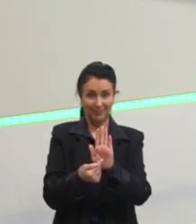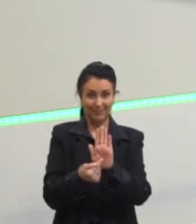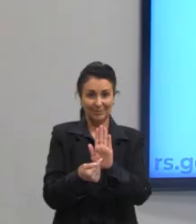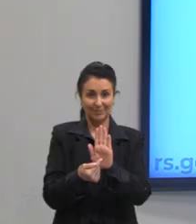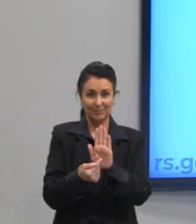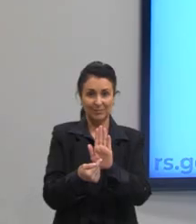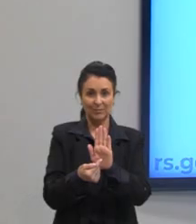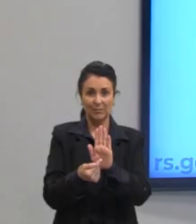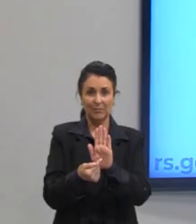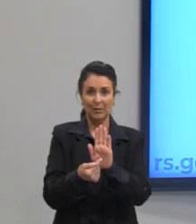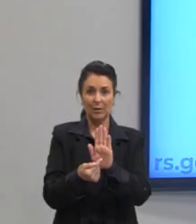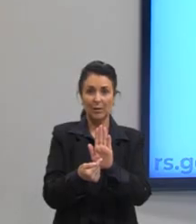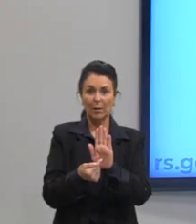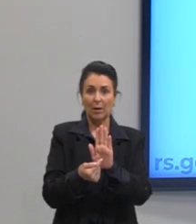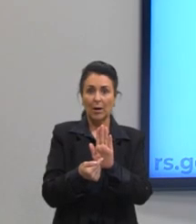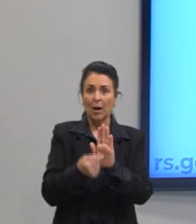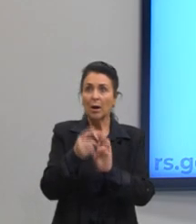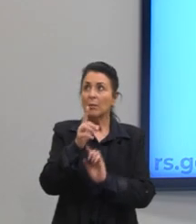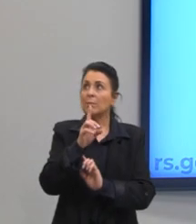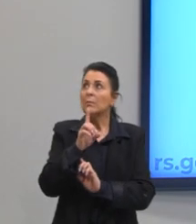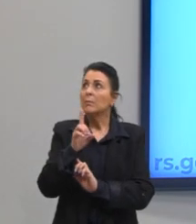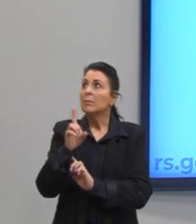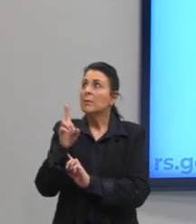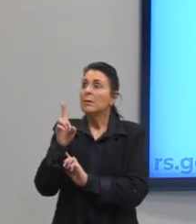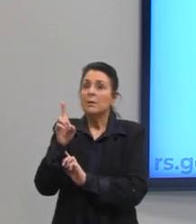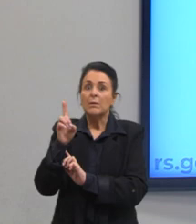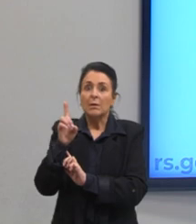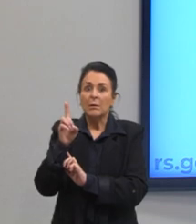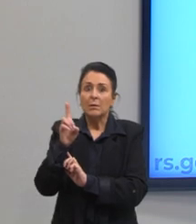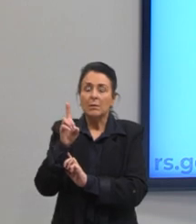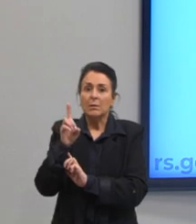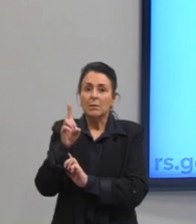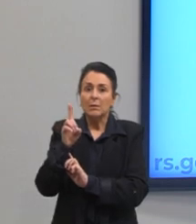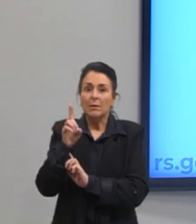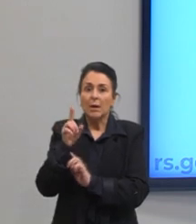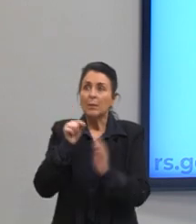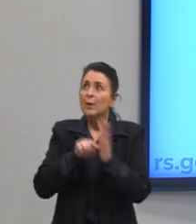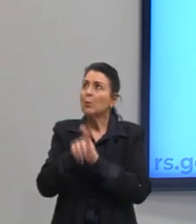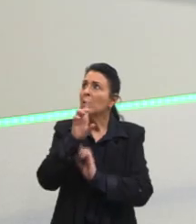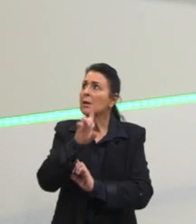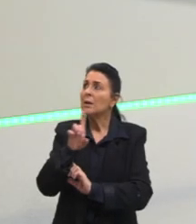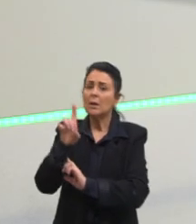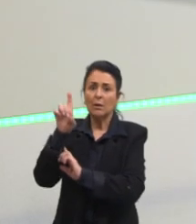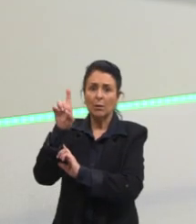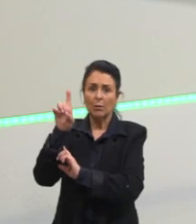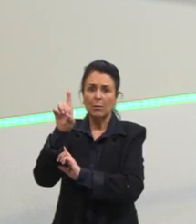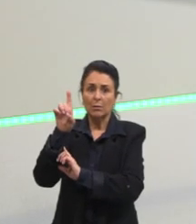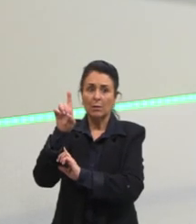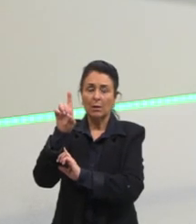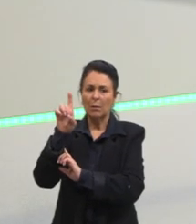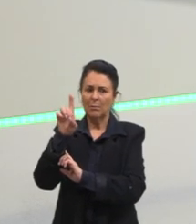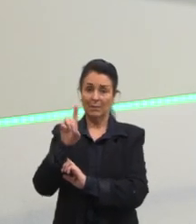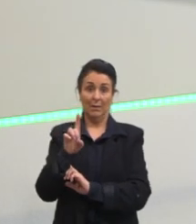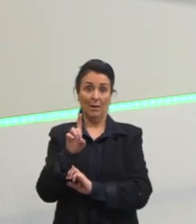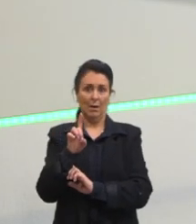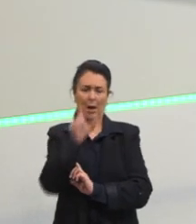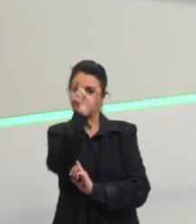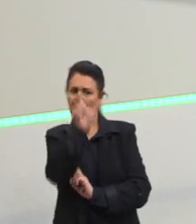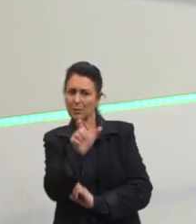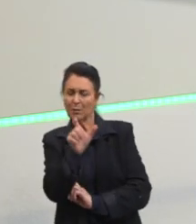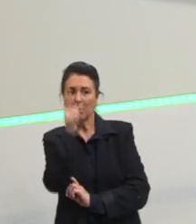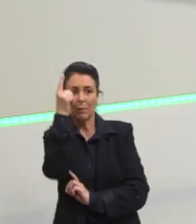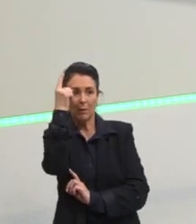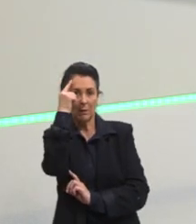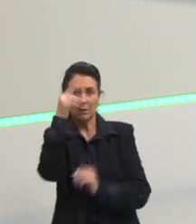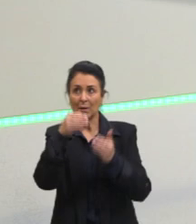Por Deus, essa interjeição. Para algum desavisado, ele está exclamando